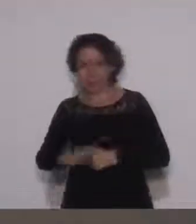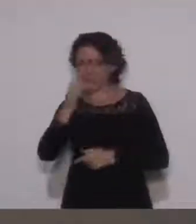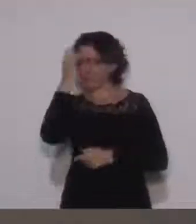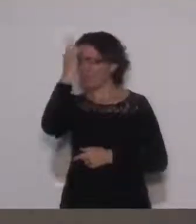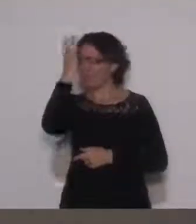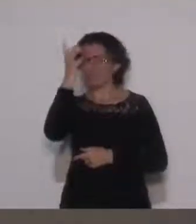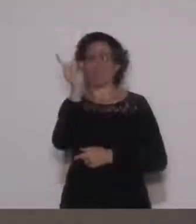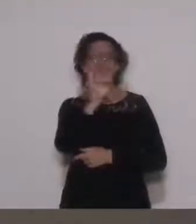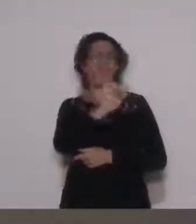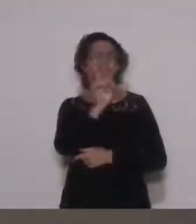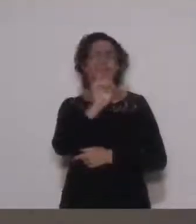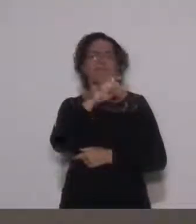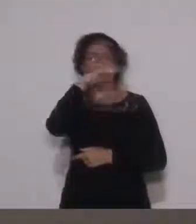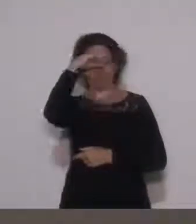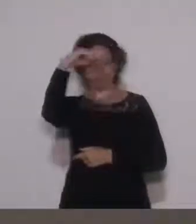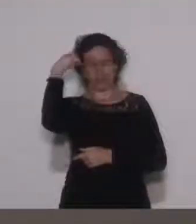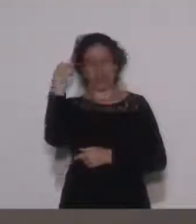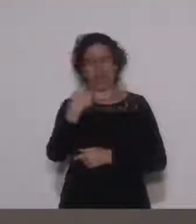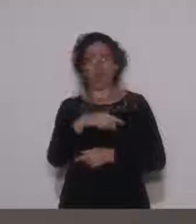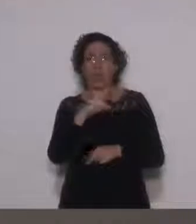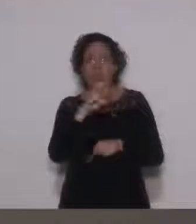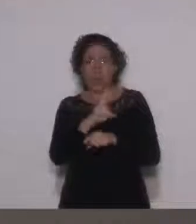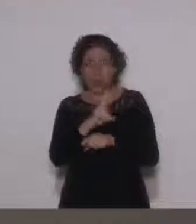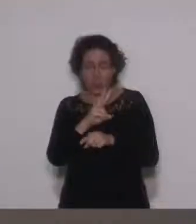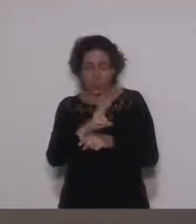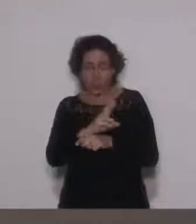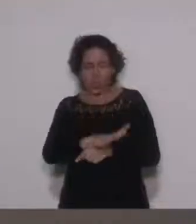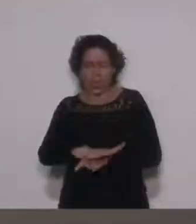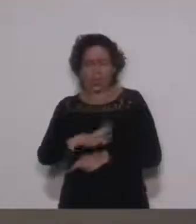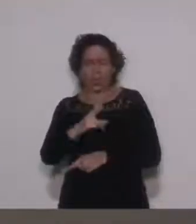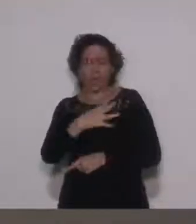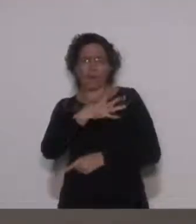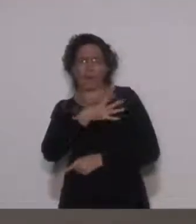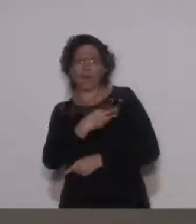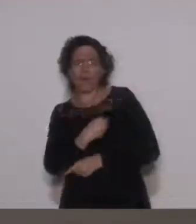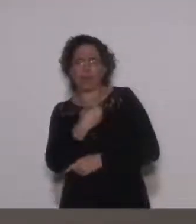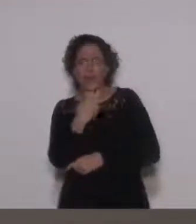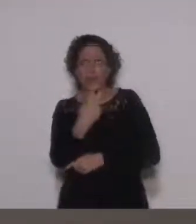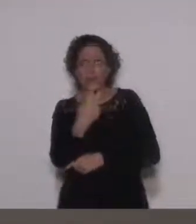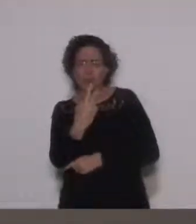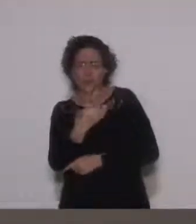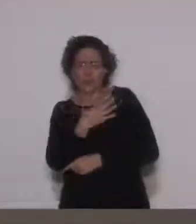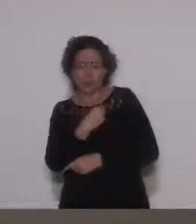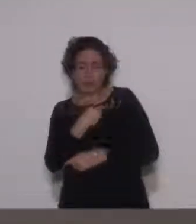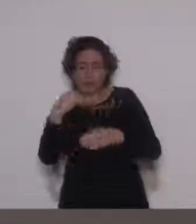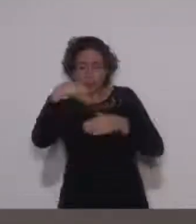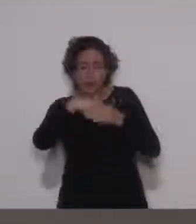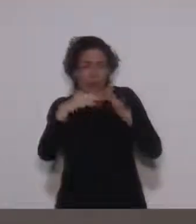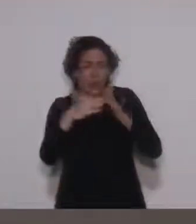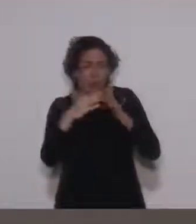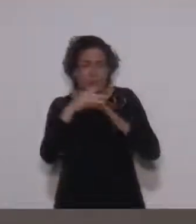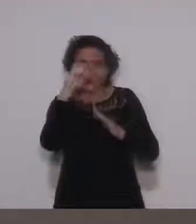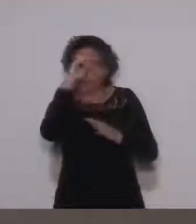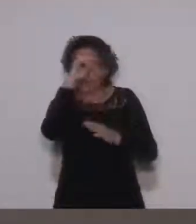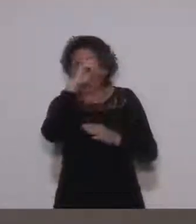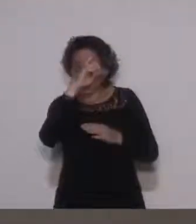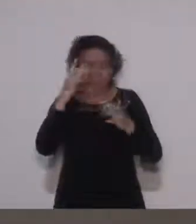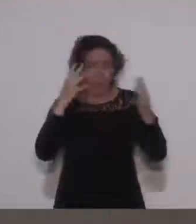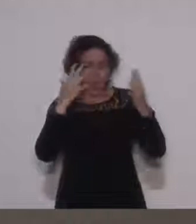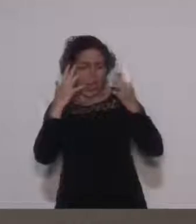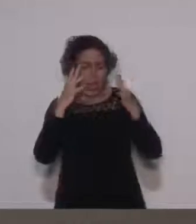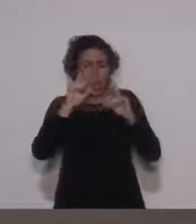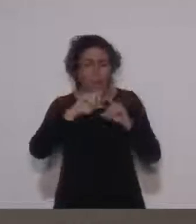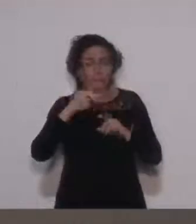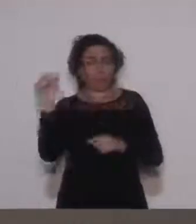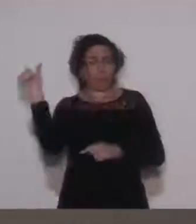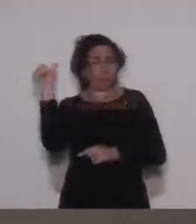é fácil. Muitas vezes cuidar de uma criança, de um filho ou dois dentro de casa, é complicado, não é fácil. Agora,